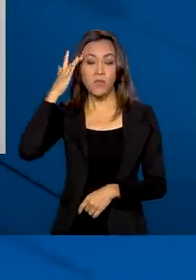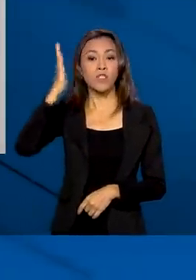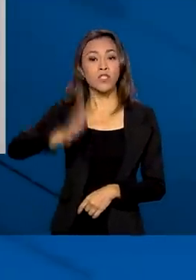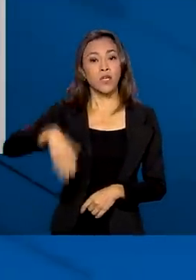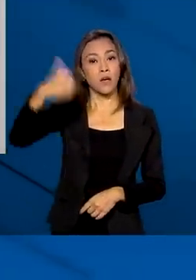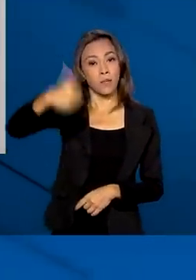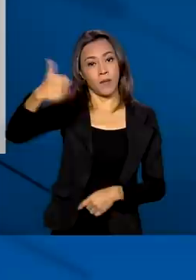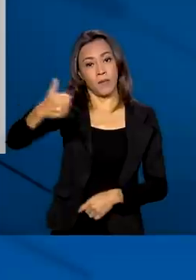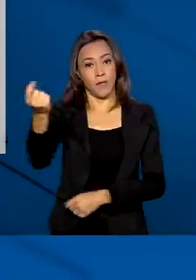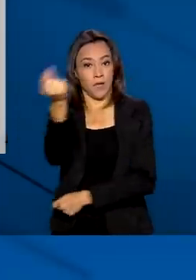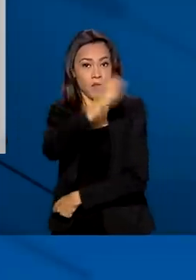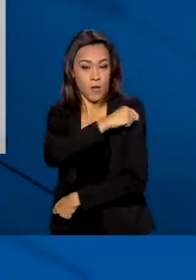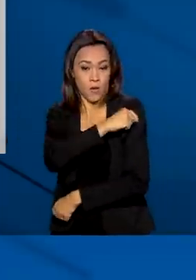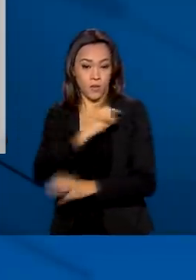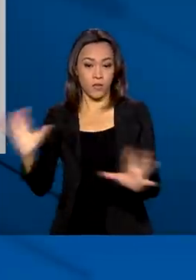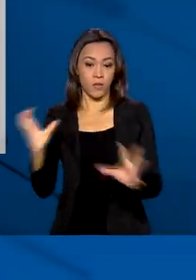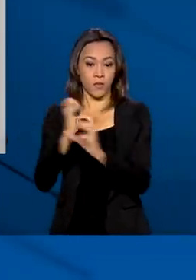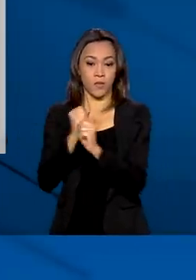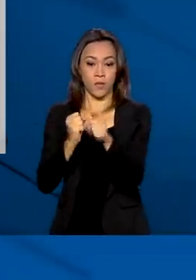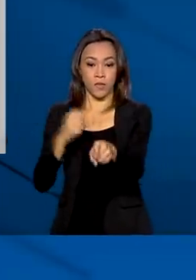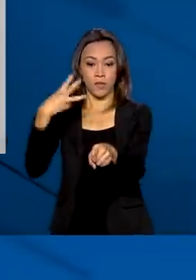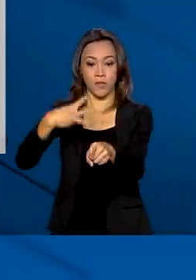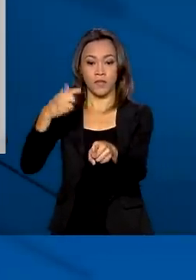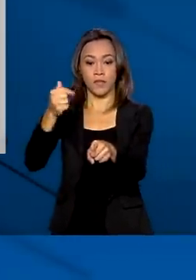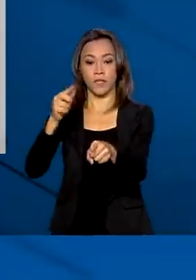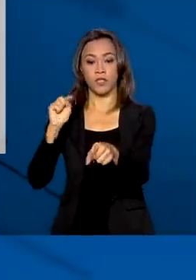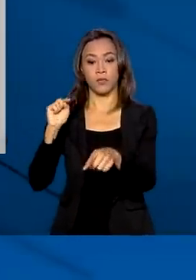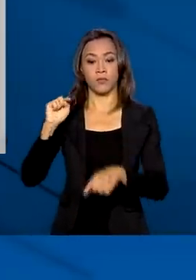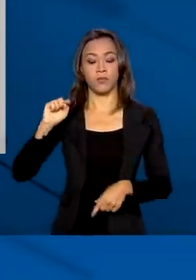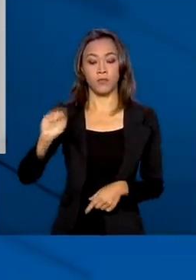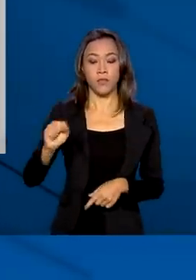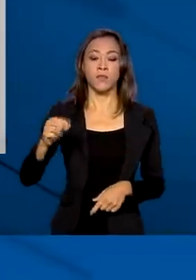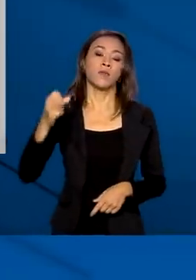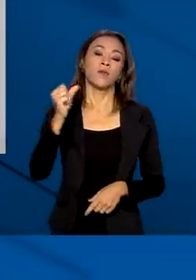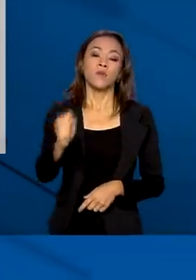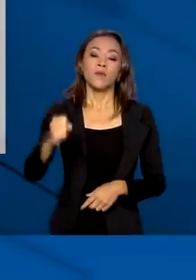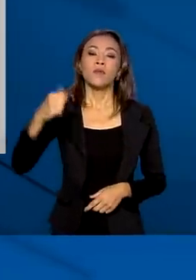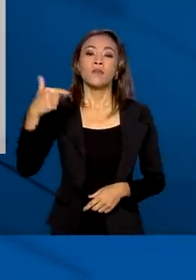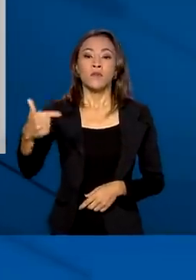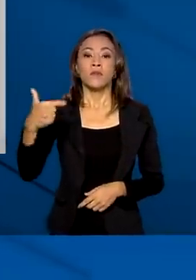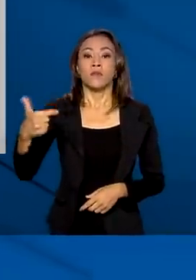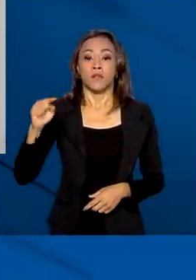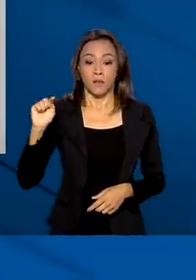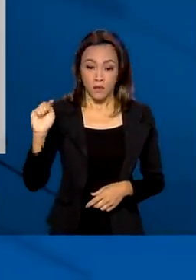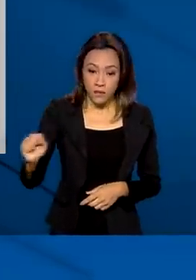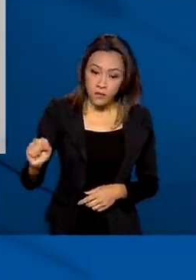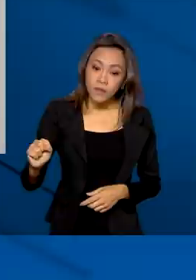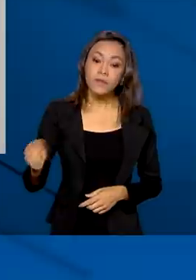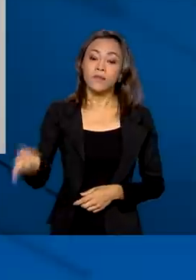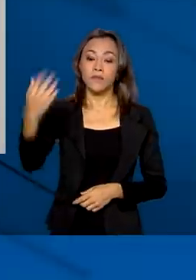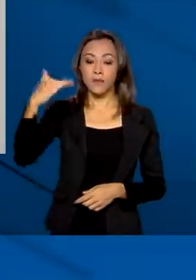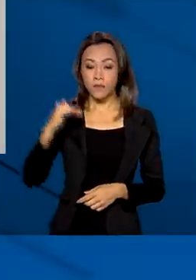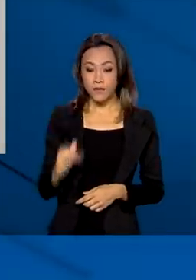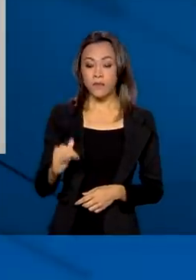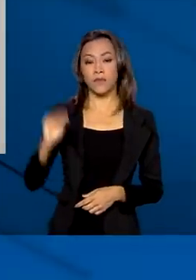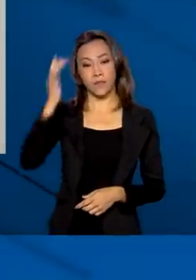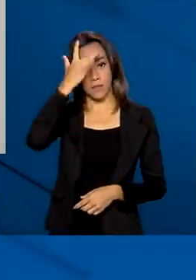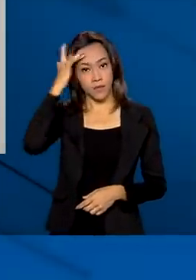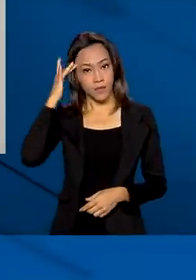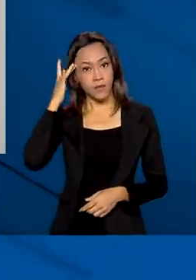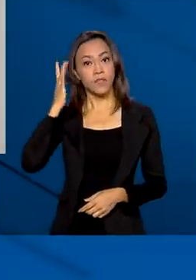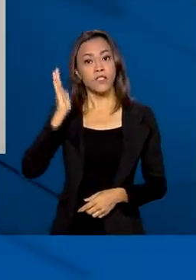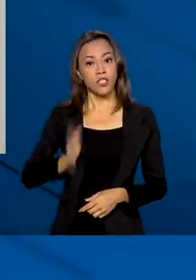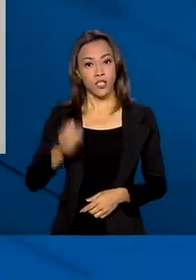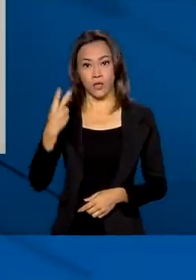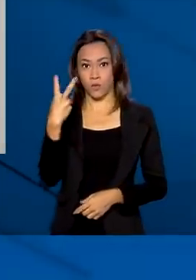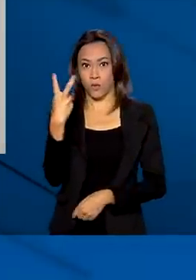primeira dose, elas somam 37 milhões e 822 mil. E o número de brasileiros que tomaram as